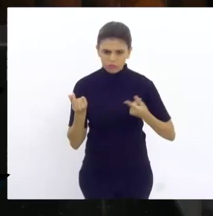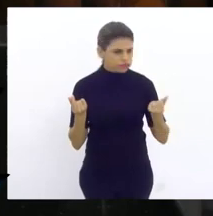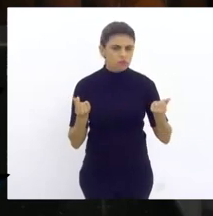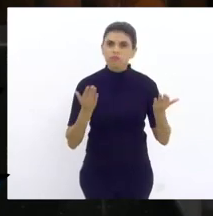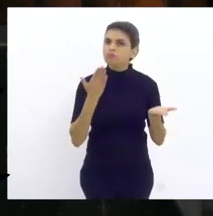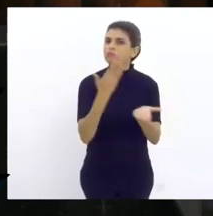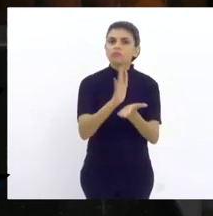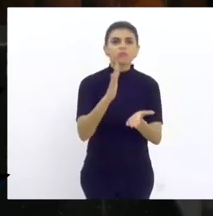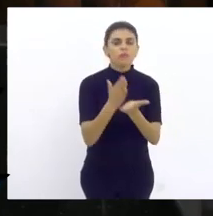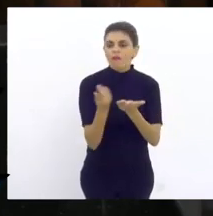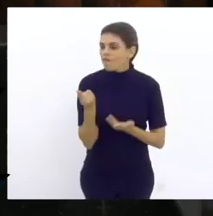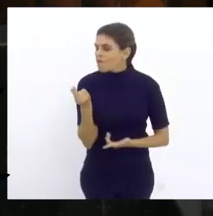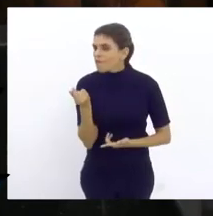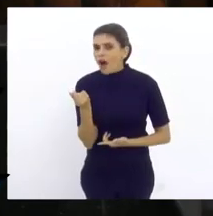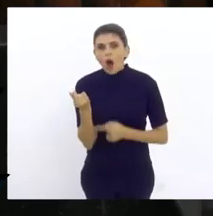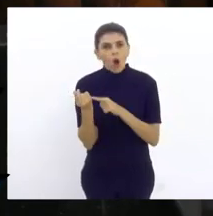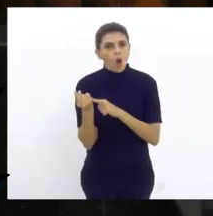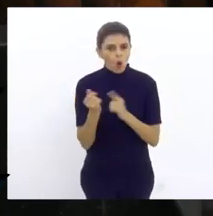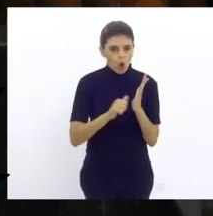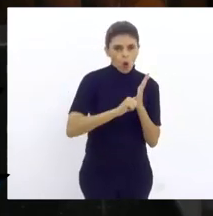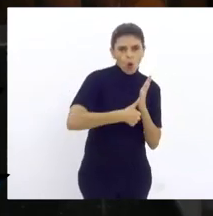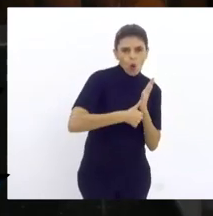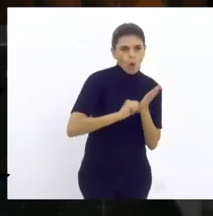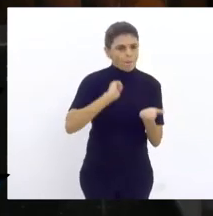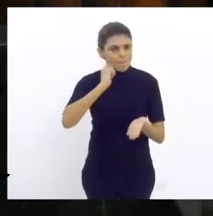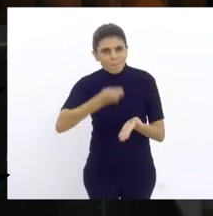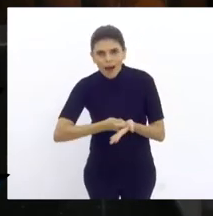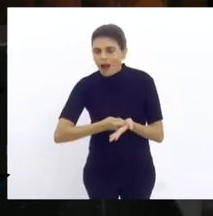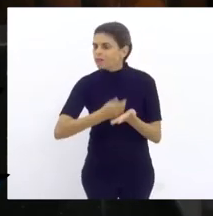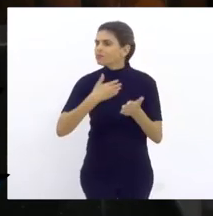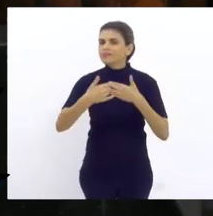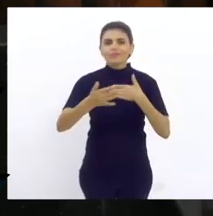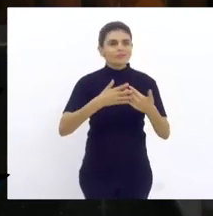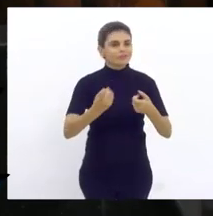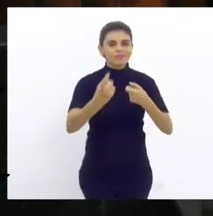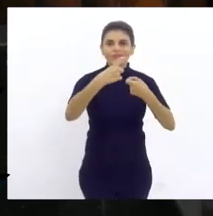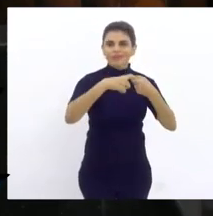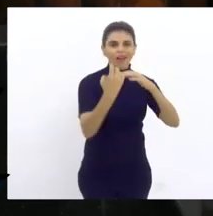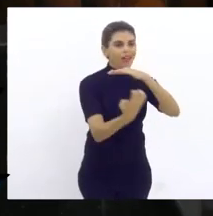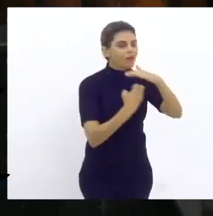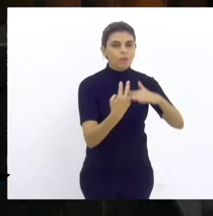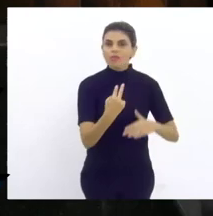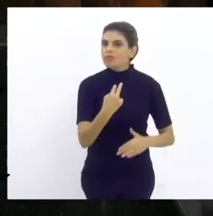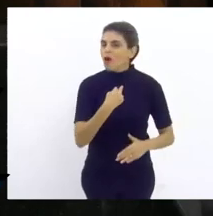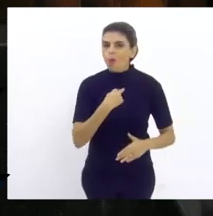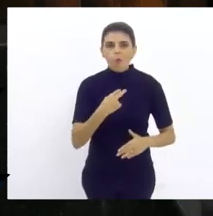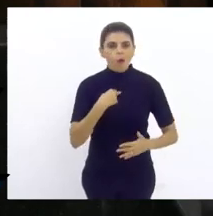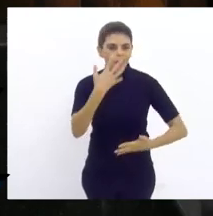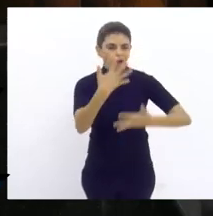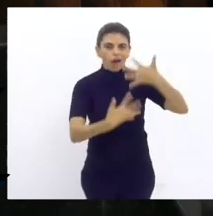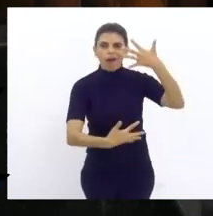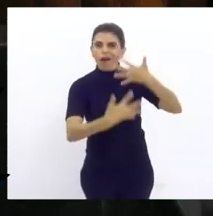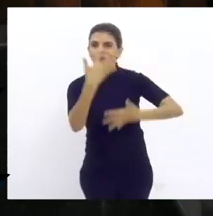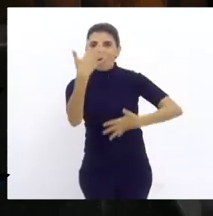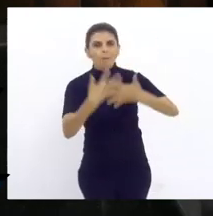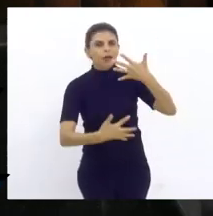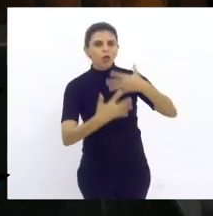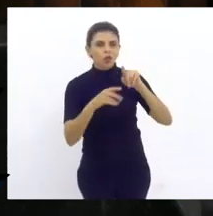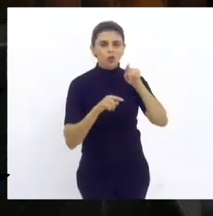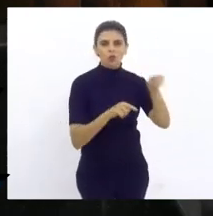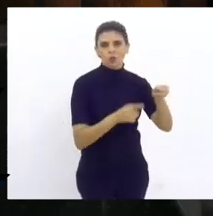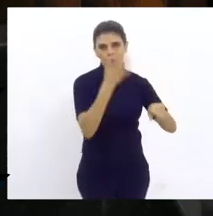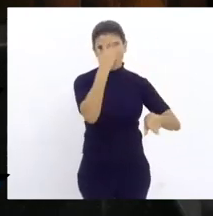Independente do valor que os clubes pagam, independente da concessão, isso não pode atingir o